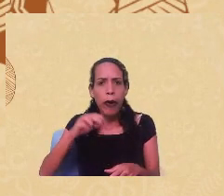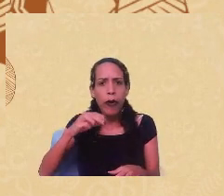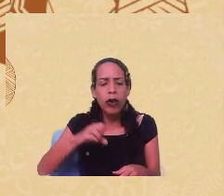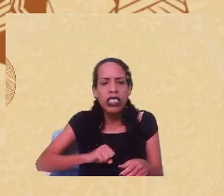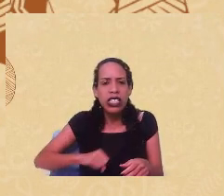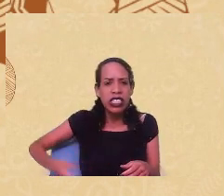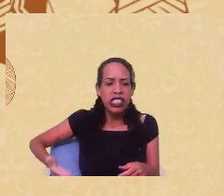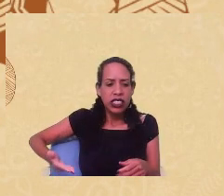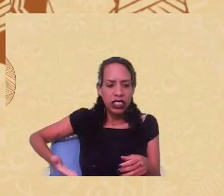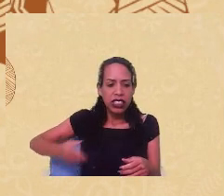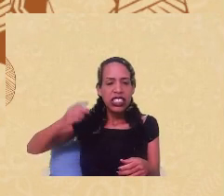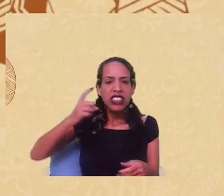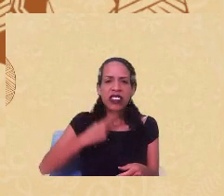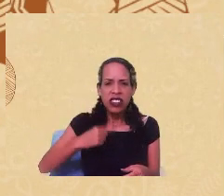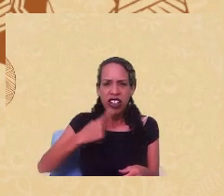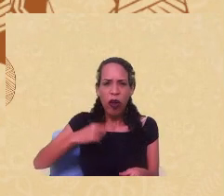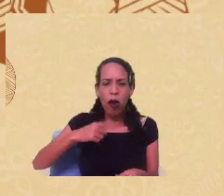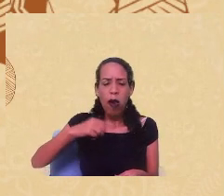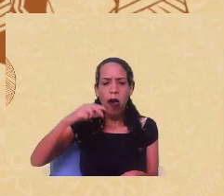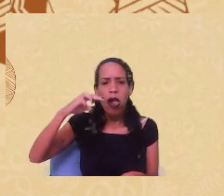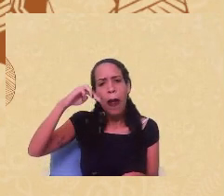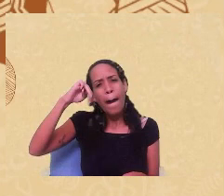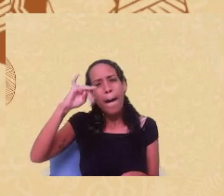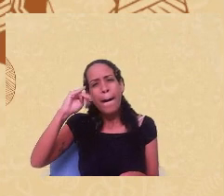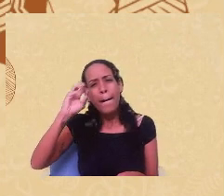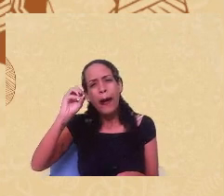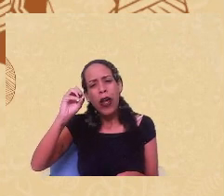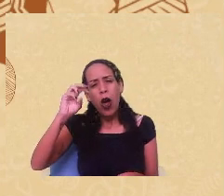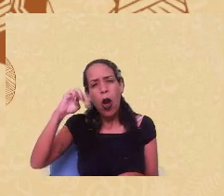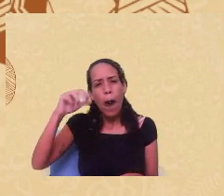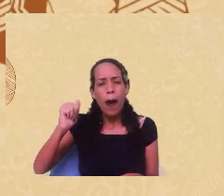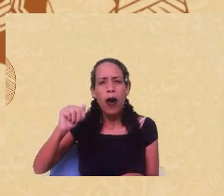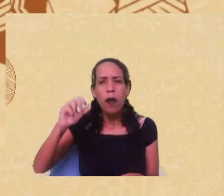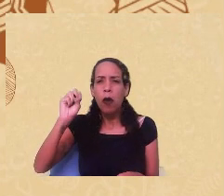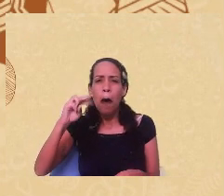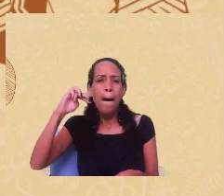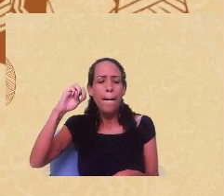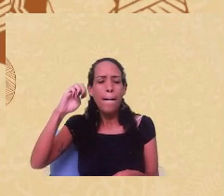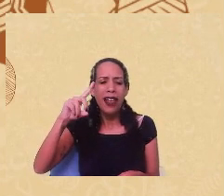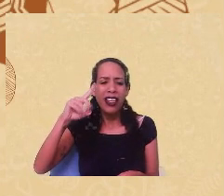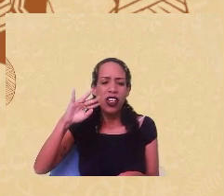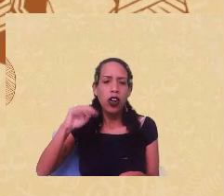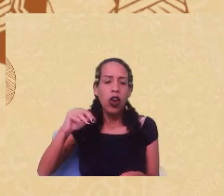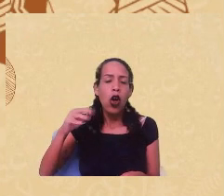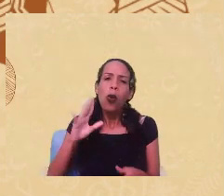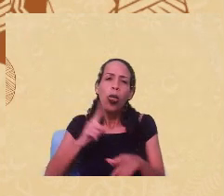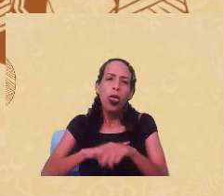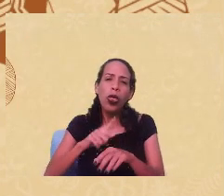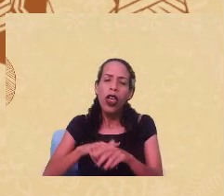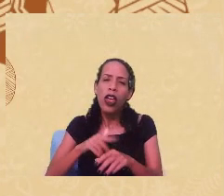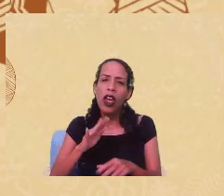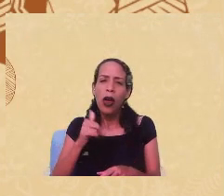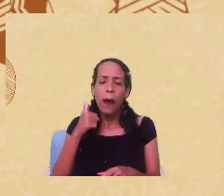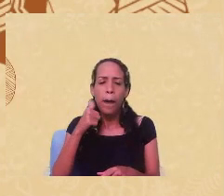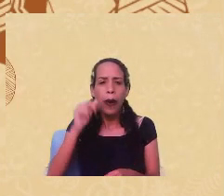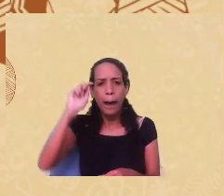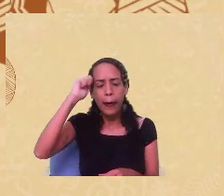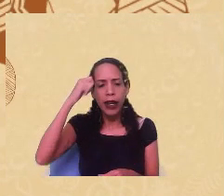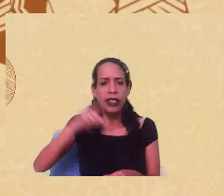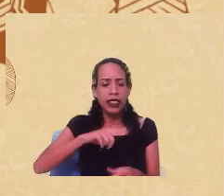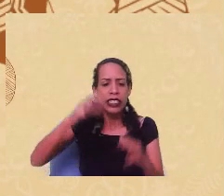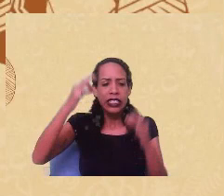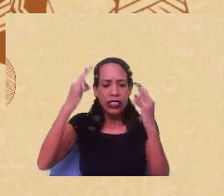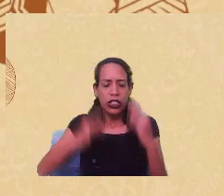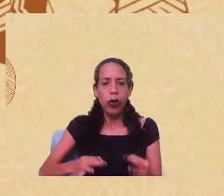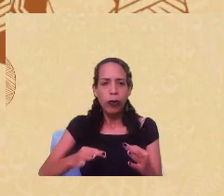policístico ou endometriose. Quanto tempo, nós, mulheres negras, demoramos até ter um diagnóstico que efetivamente nos